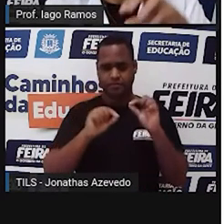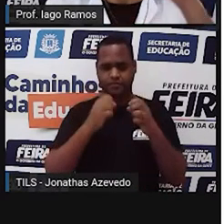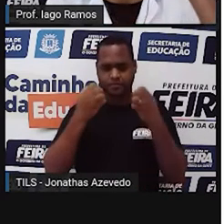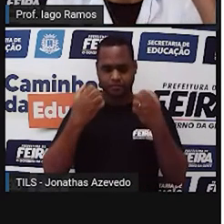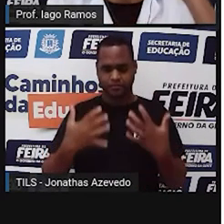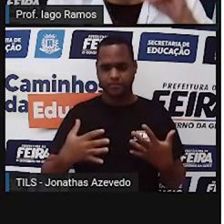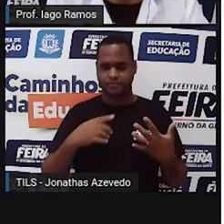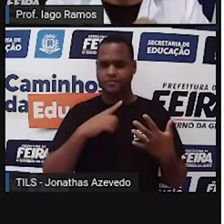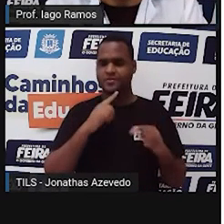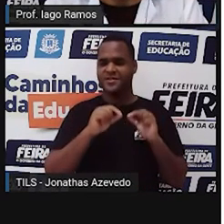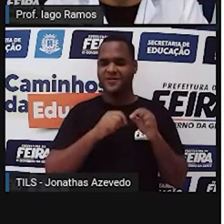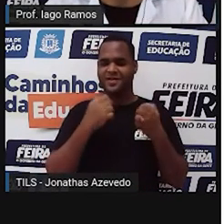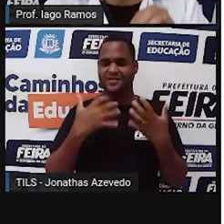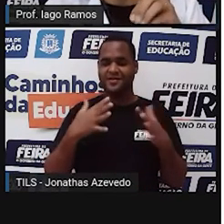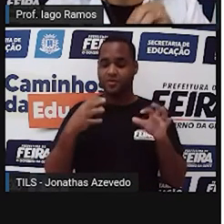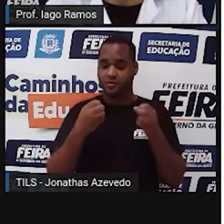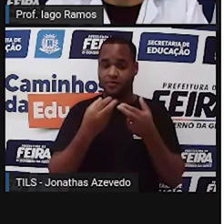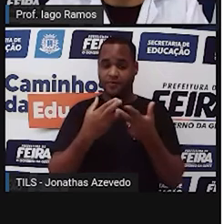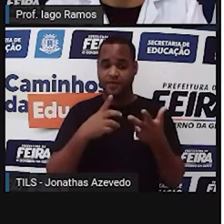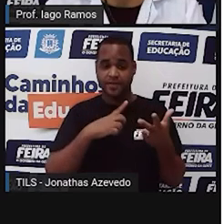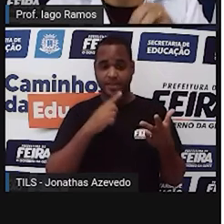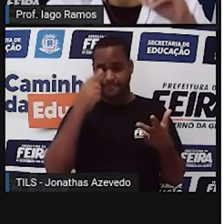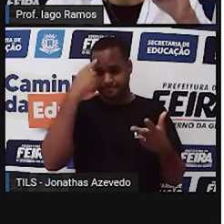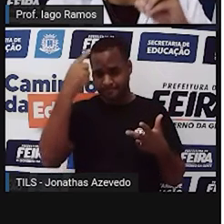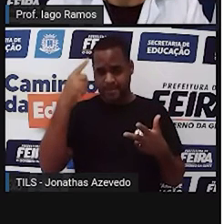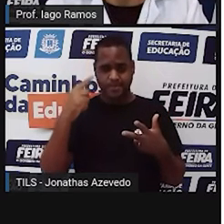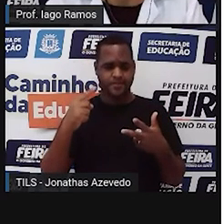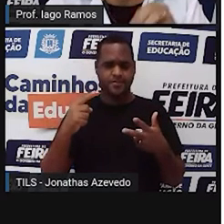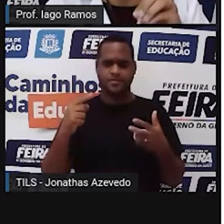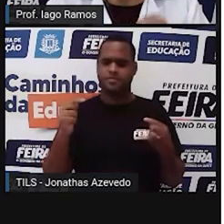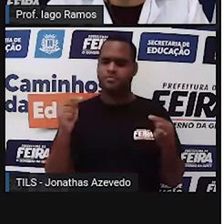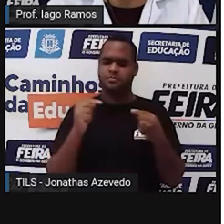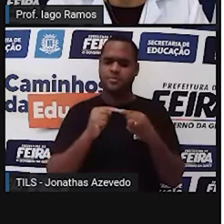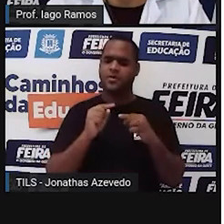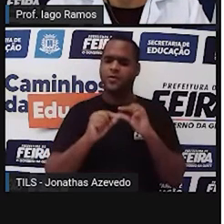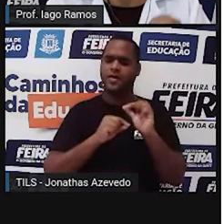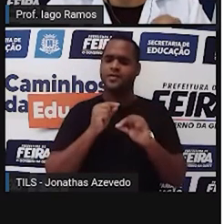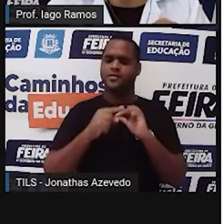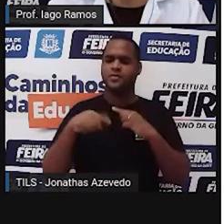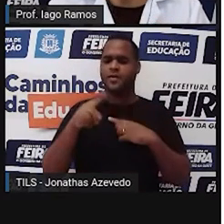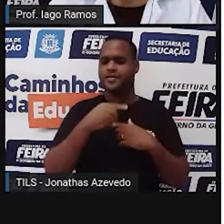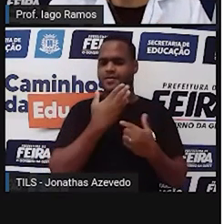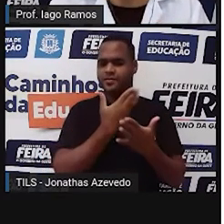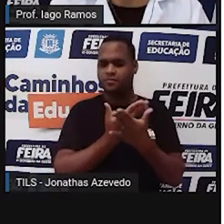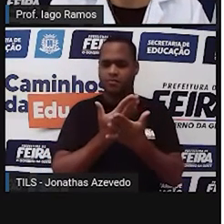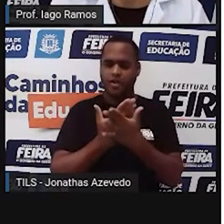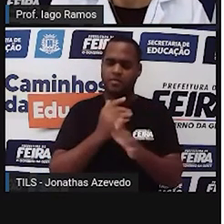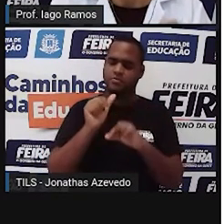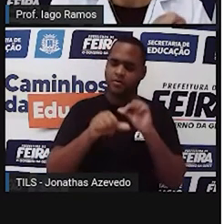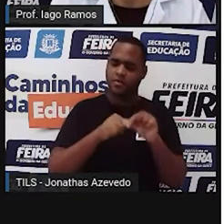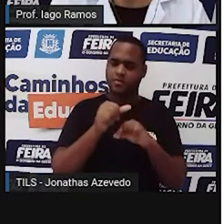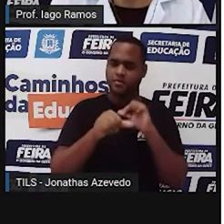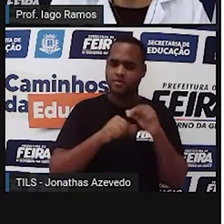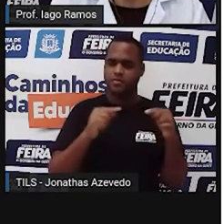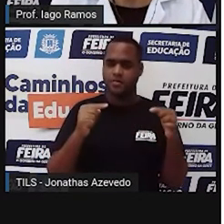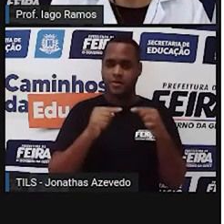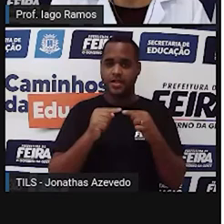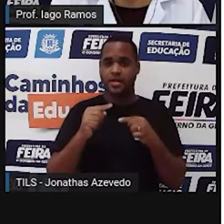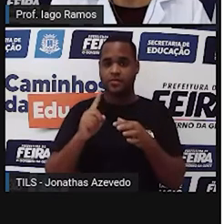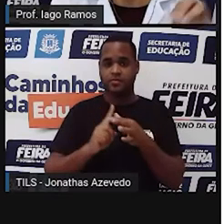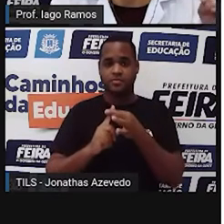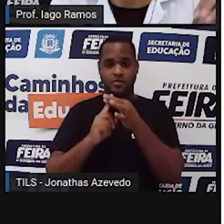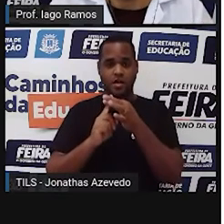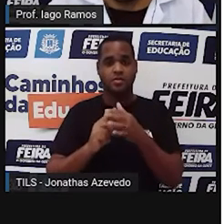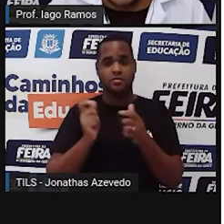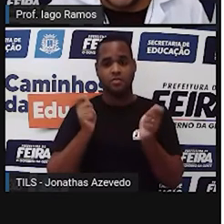Porque é essas aqui que vai servir para a gente estudar a transformação de unidade de